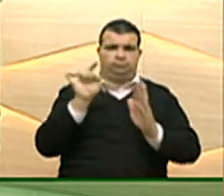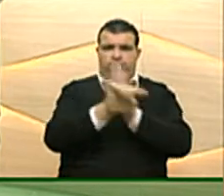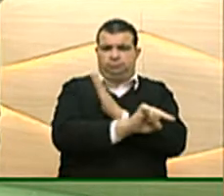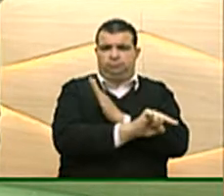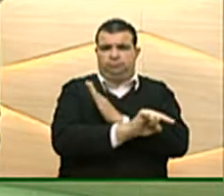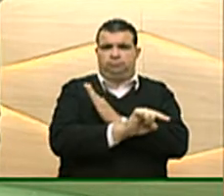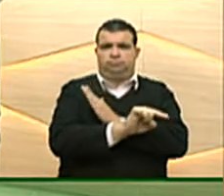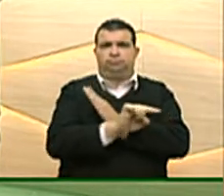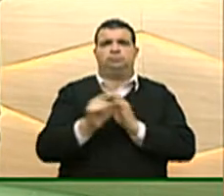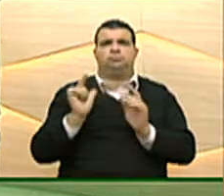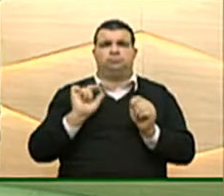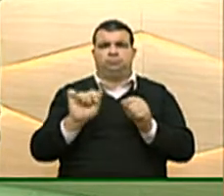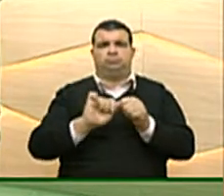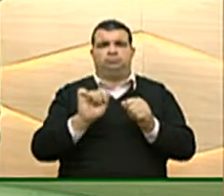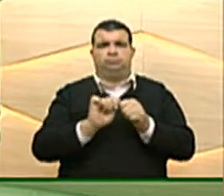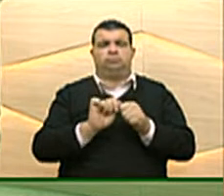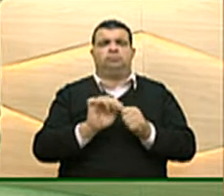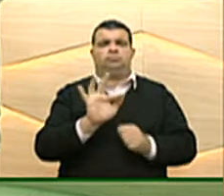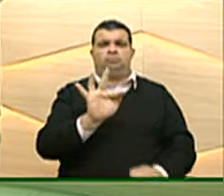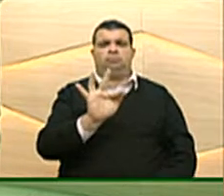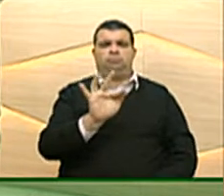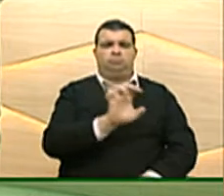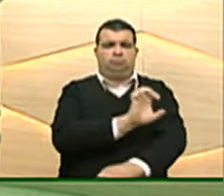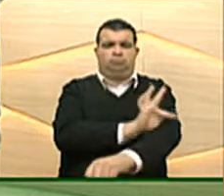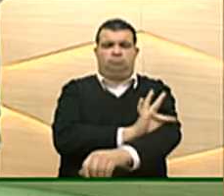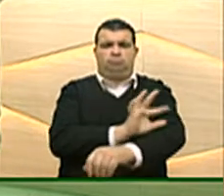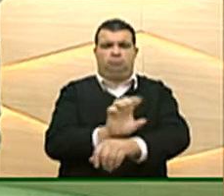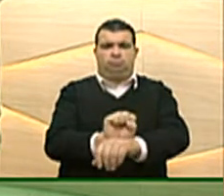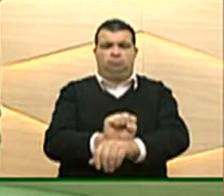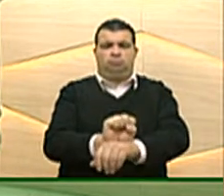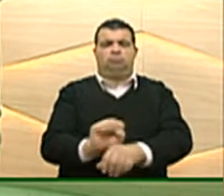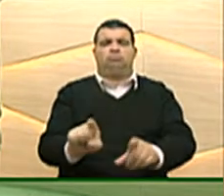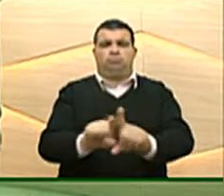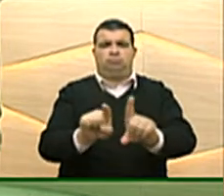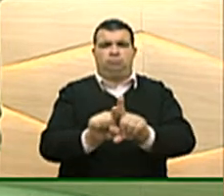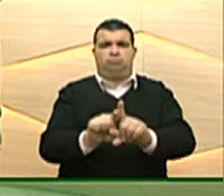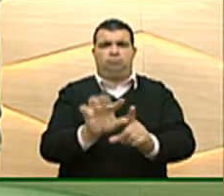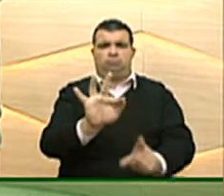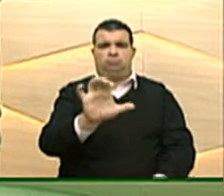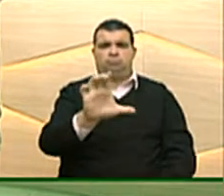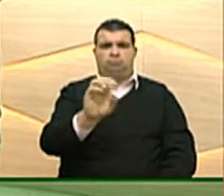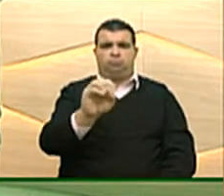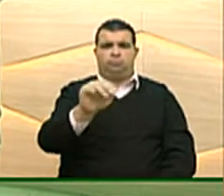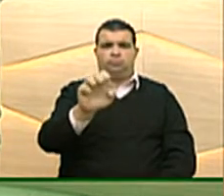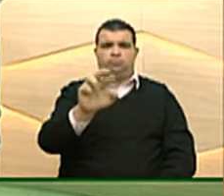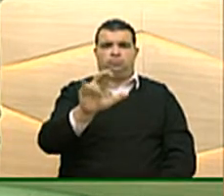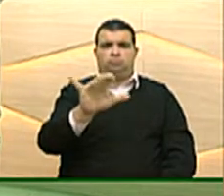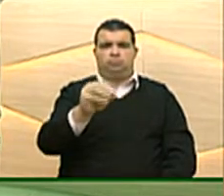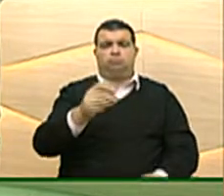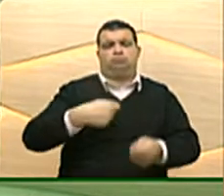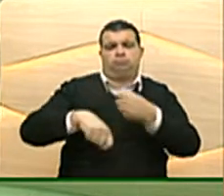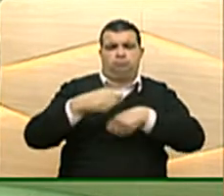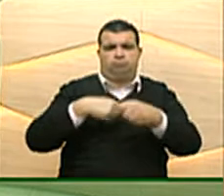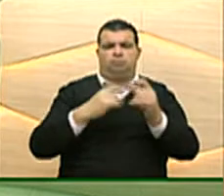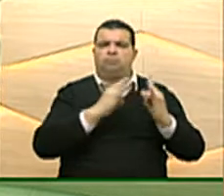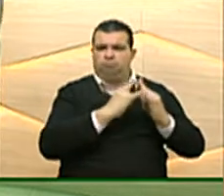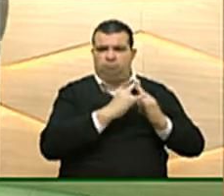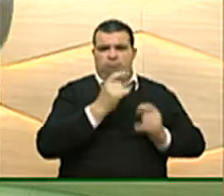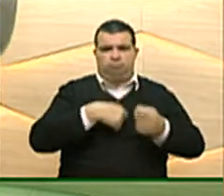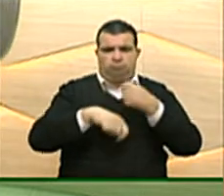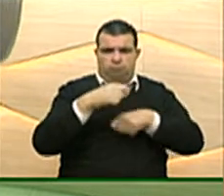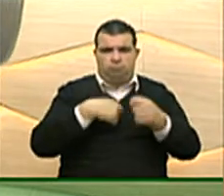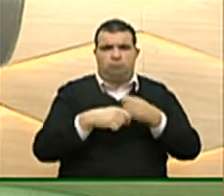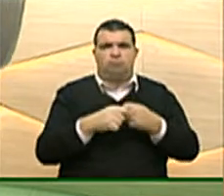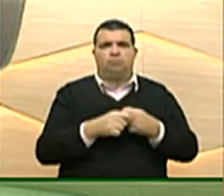vem da Federação do Comércio de Bens e Serviços do Estado do Rio Grande do Sul. A Fecomércio, quem pergunta é o presidente Luiz Carlos Mou.